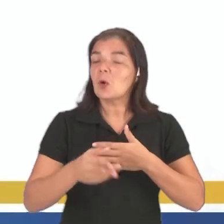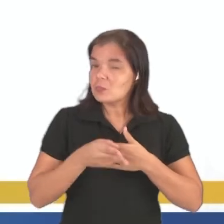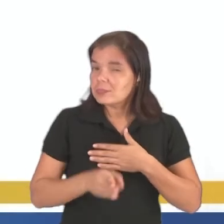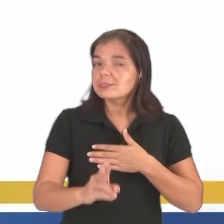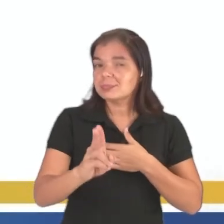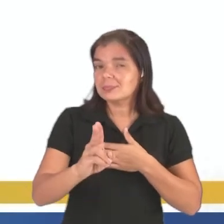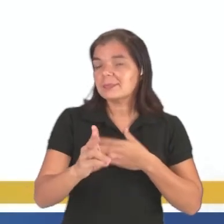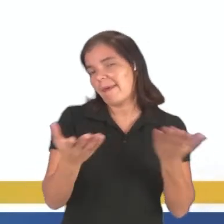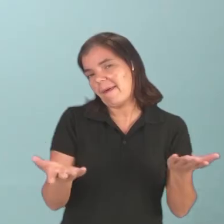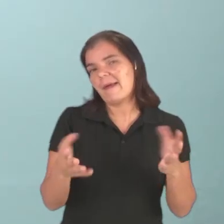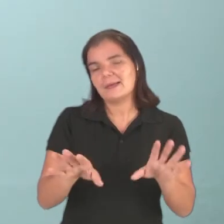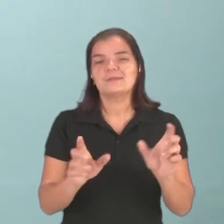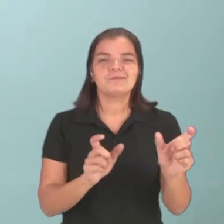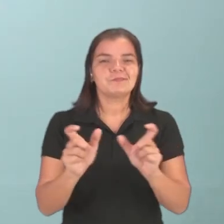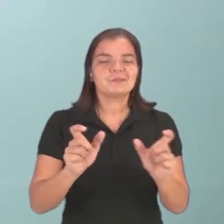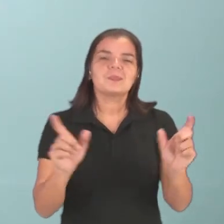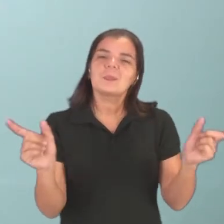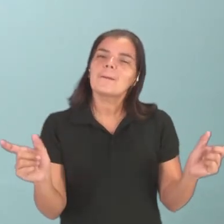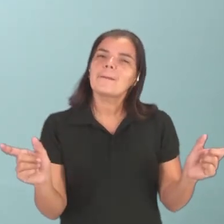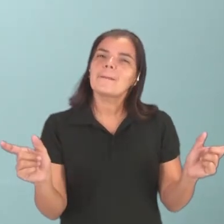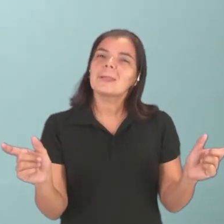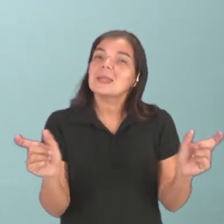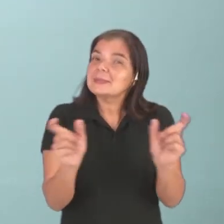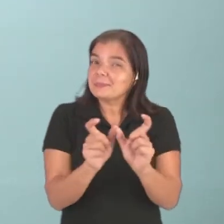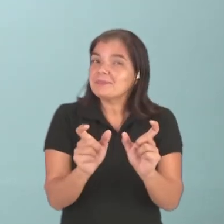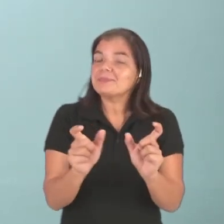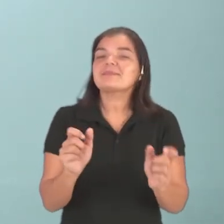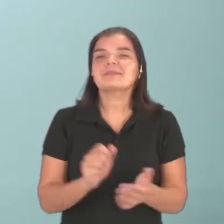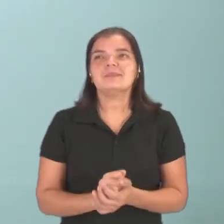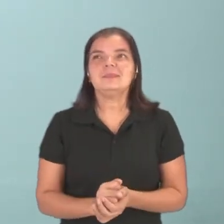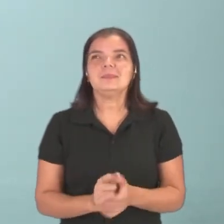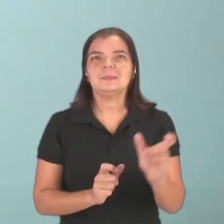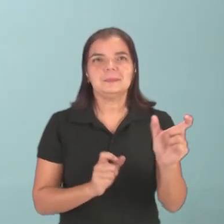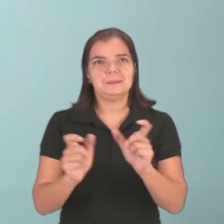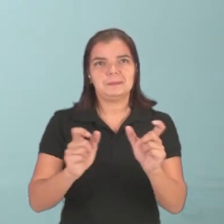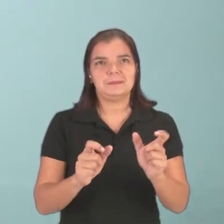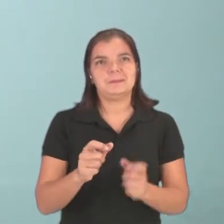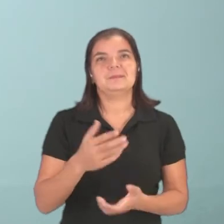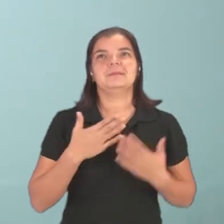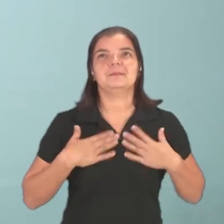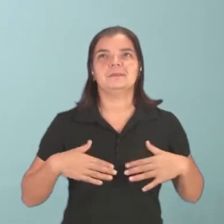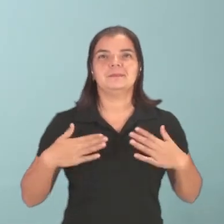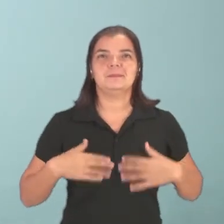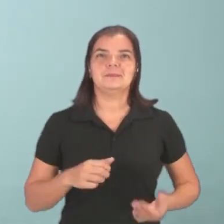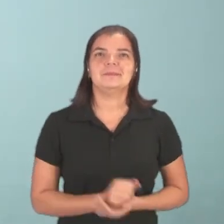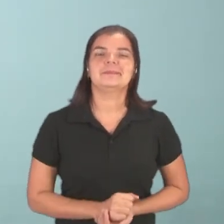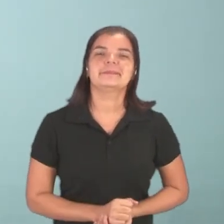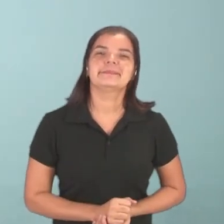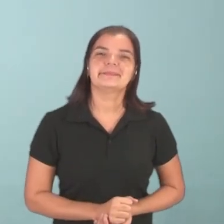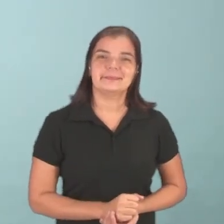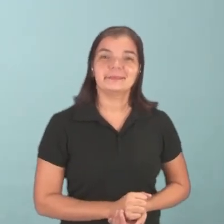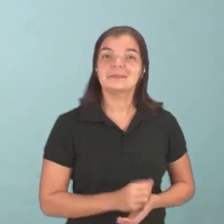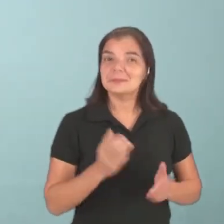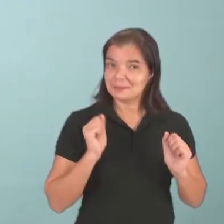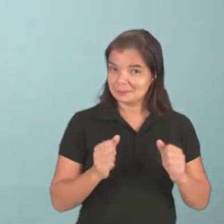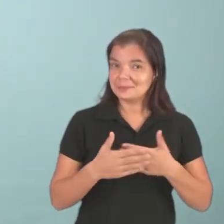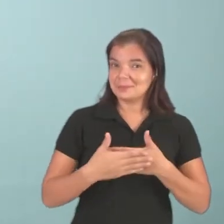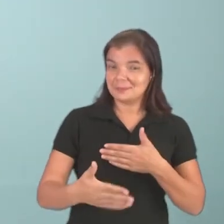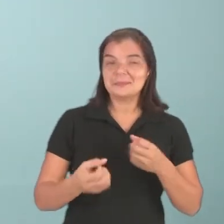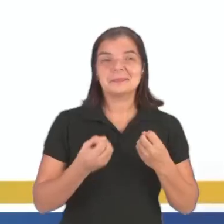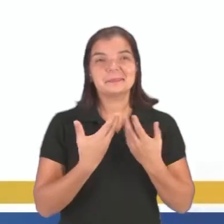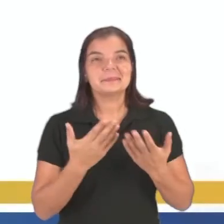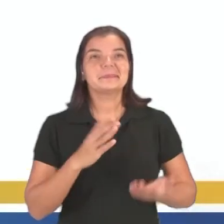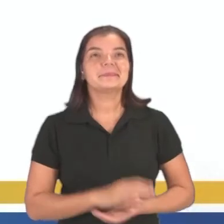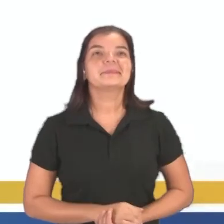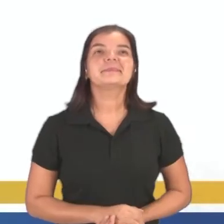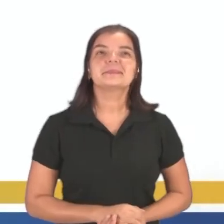continuidade. É só a forma diminutiva, é a forma reduzida da palavra tranquilo, certo? Tranque, podemos seguir? Bueno,